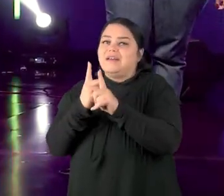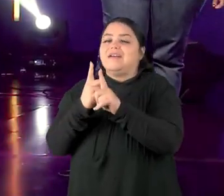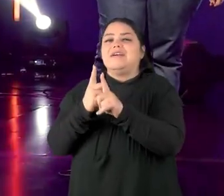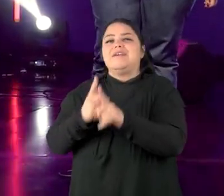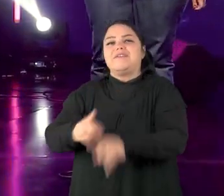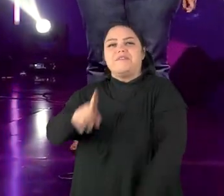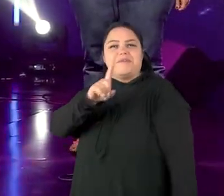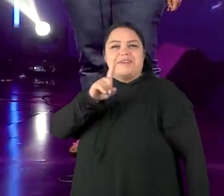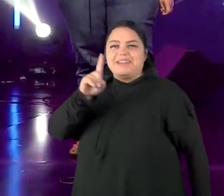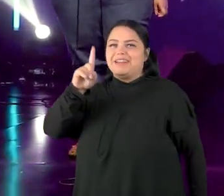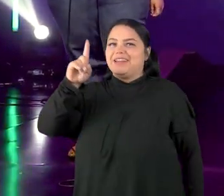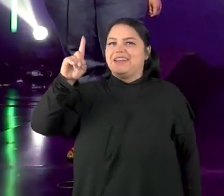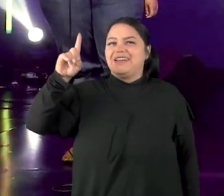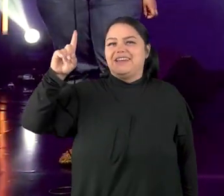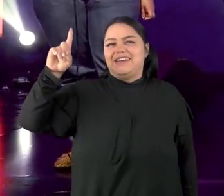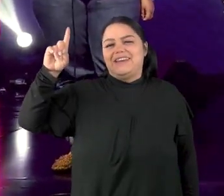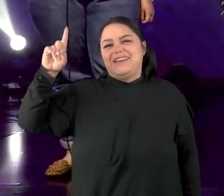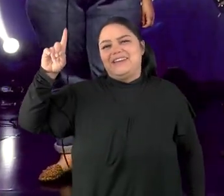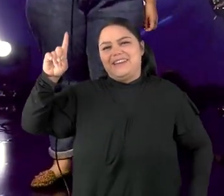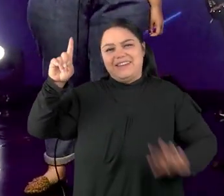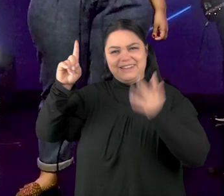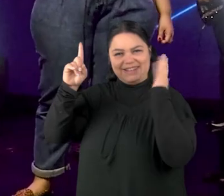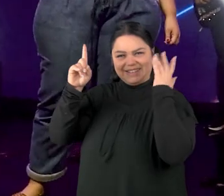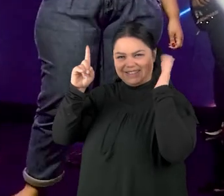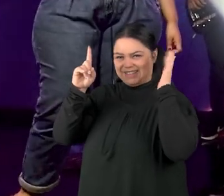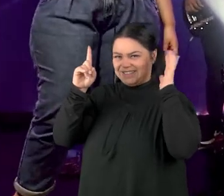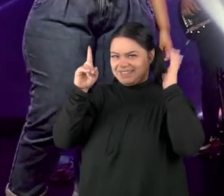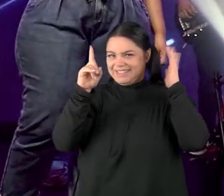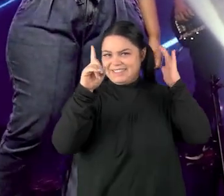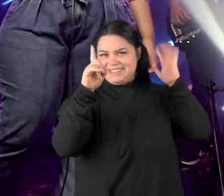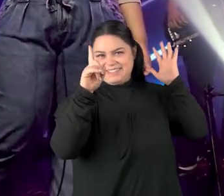Com meu Deus.